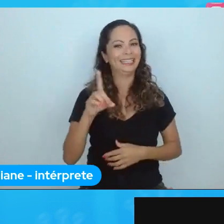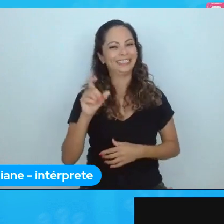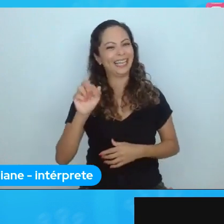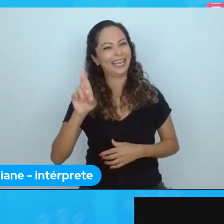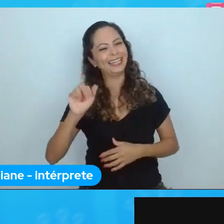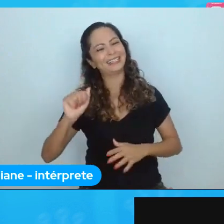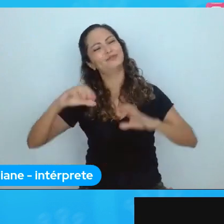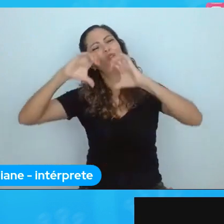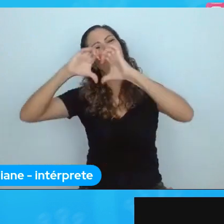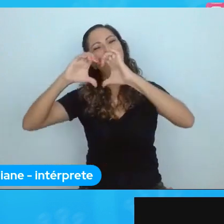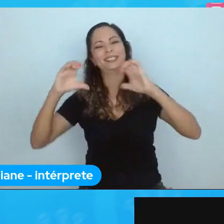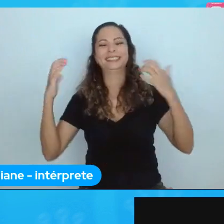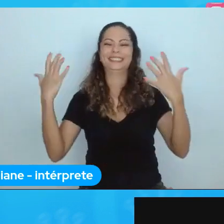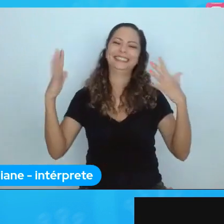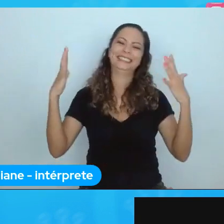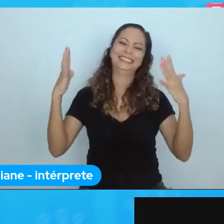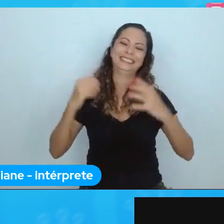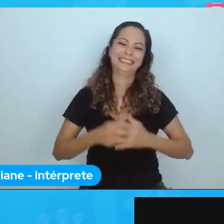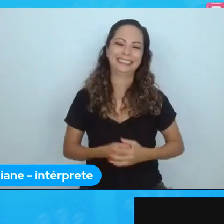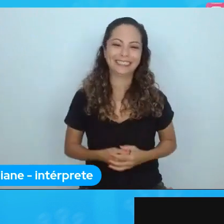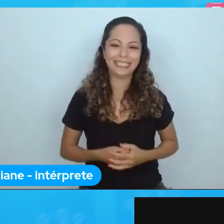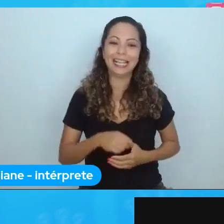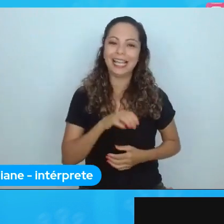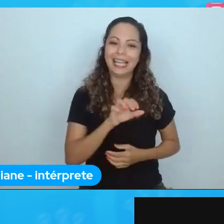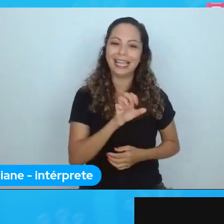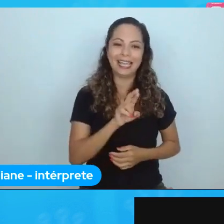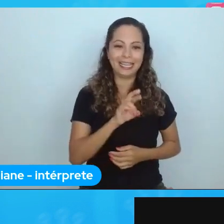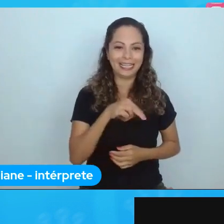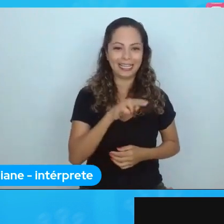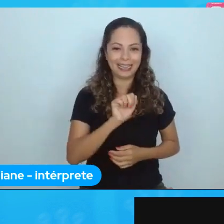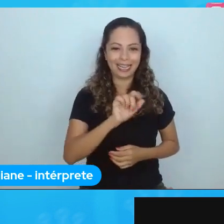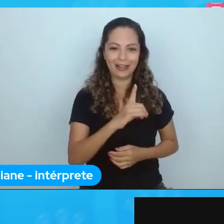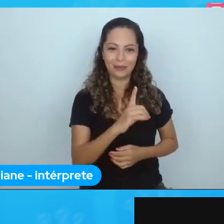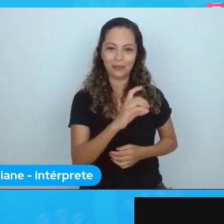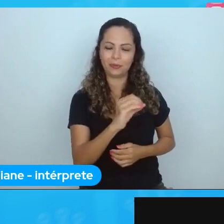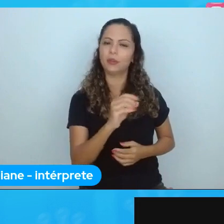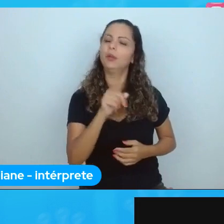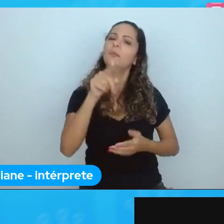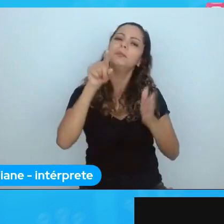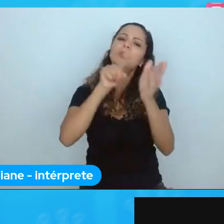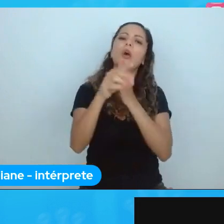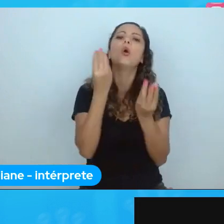Edinaldo. como foi essa transição da saúde para a tecnologia?